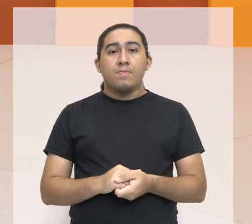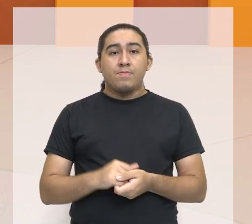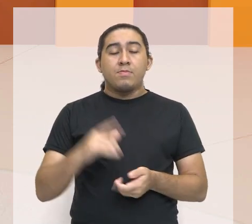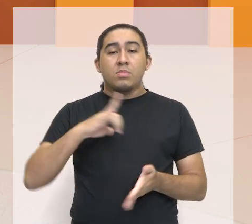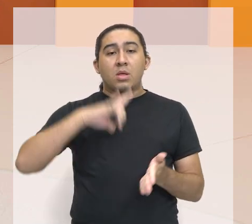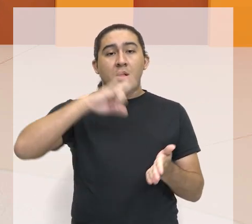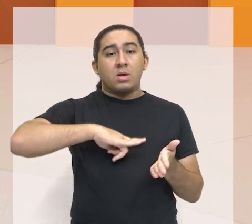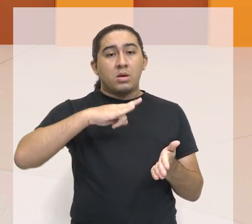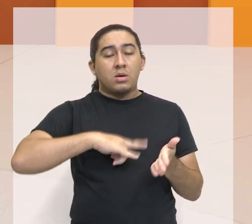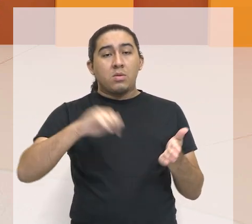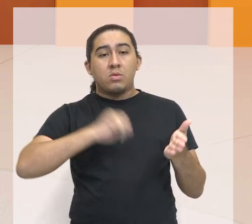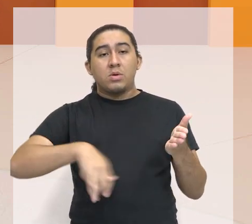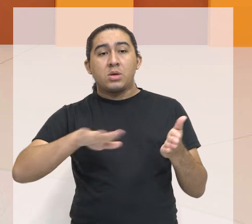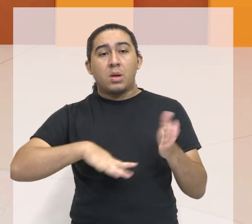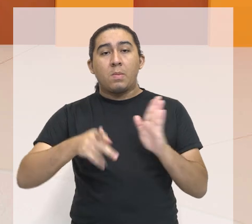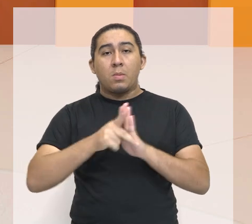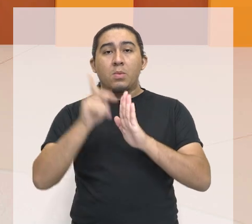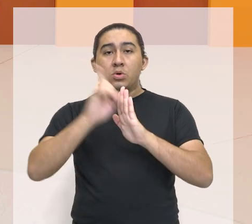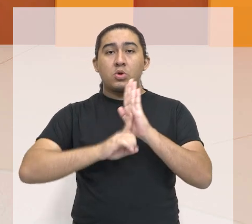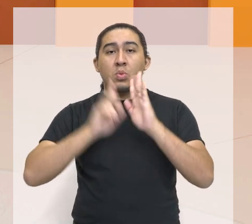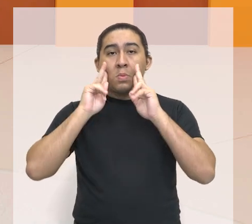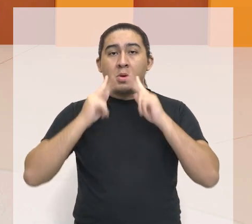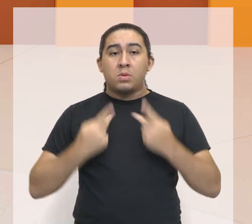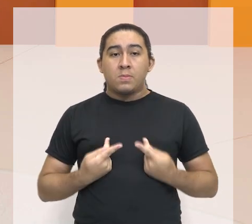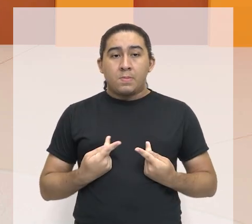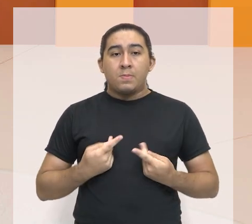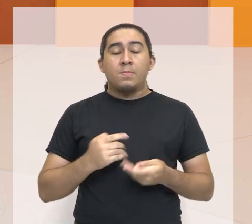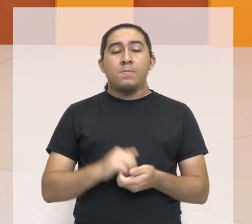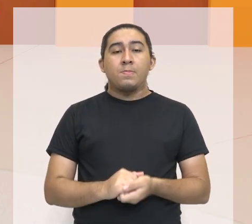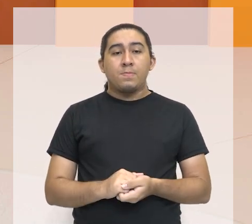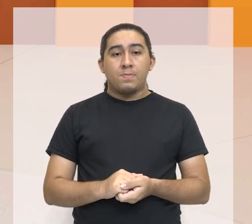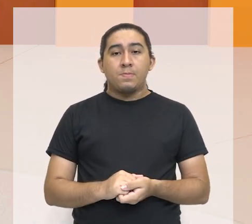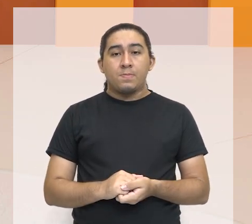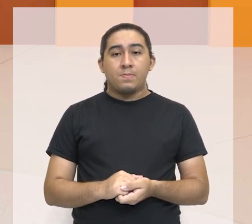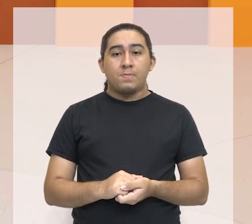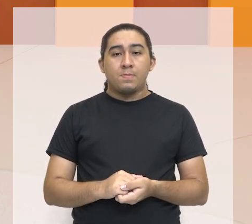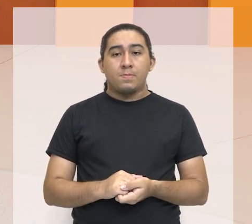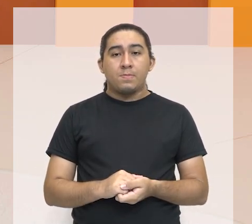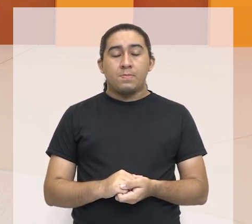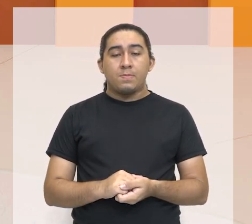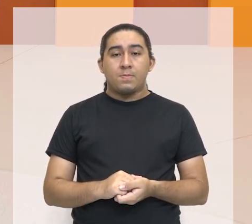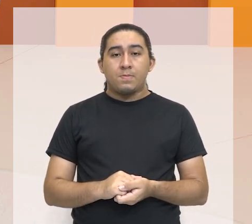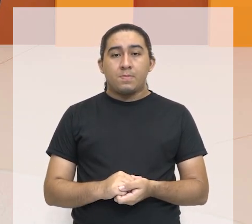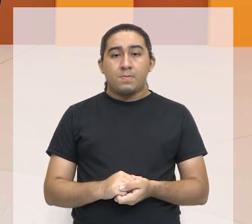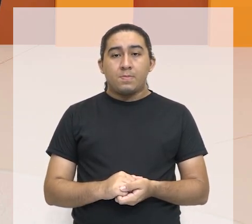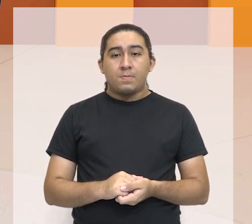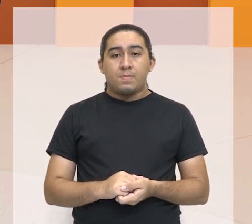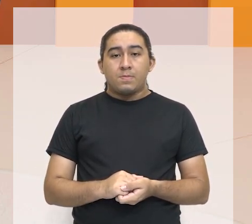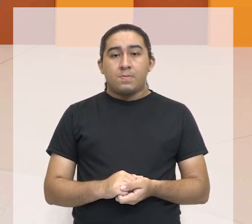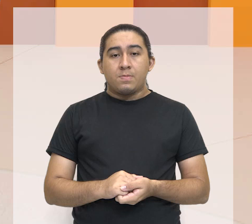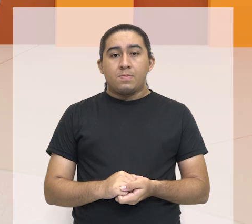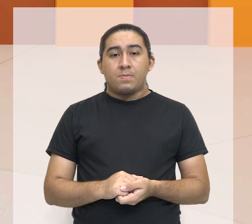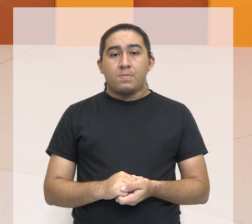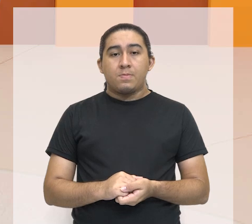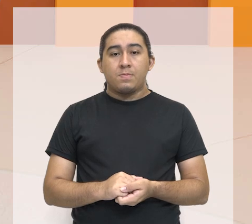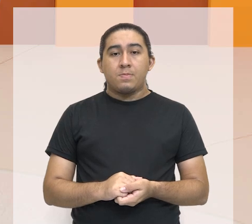Declaração Universal dos Direitos Humanos. E aqui, então, a gente vai